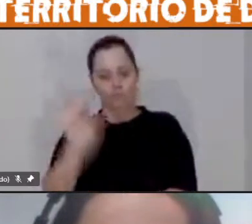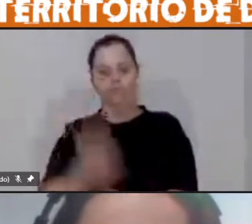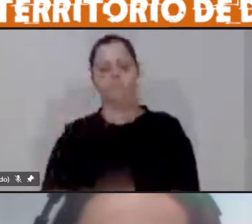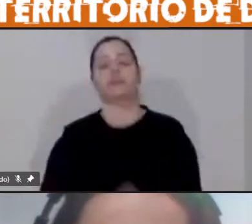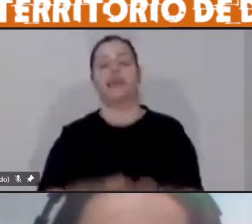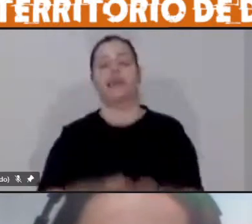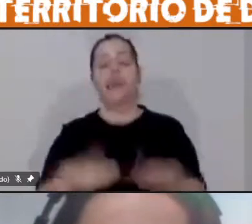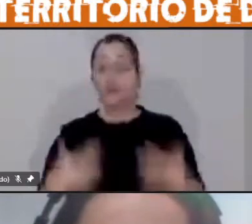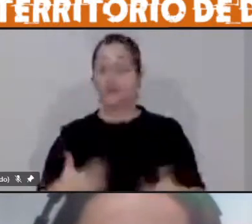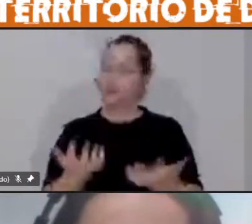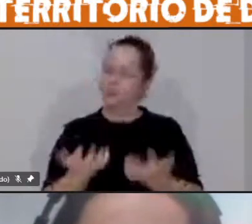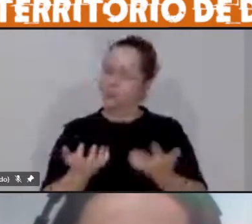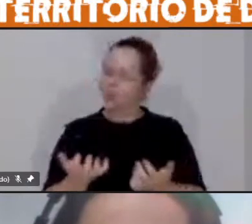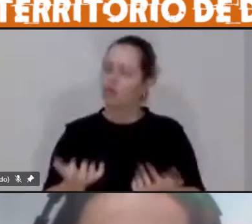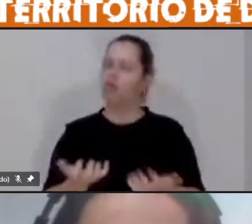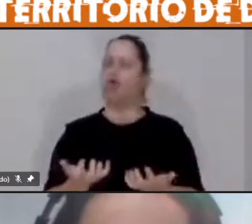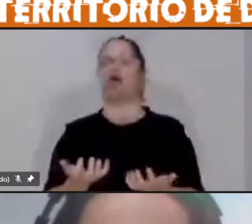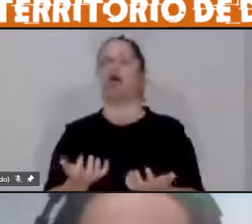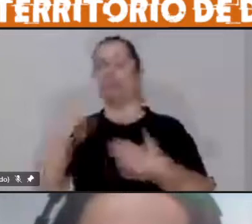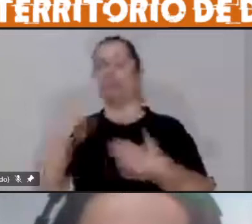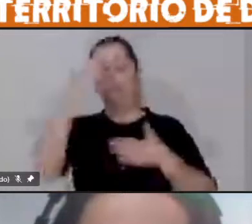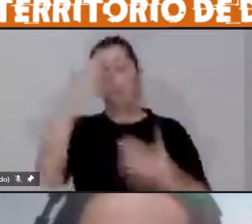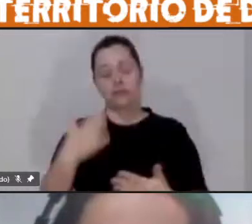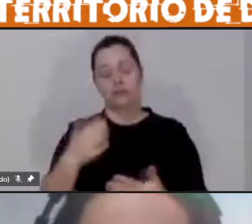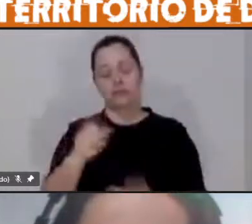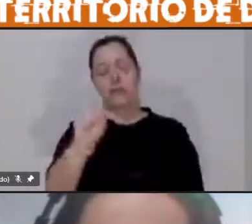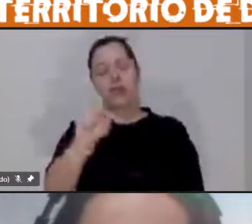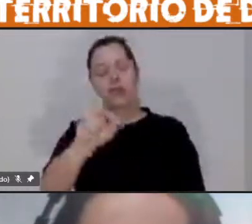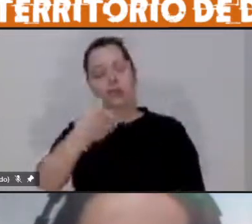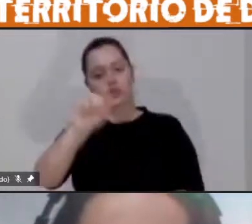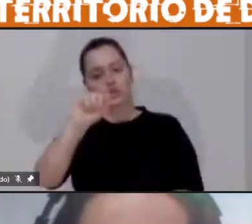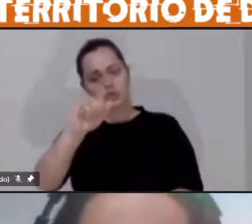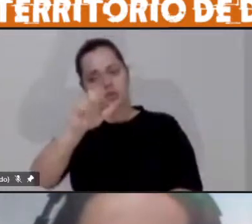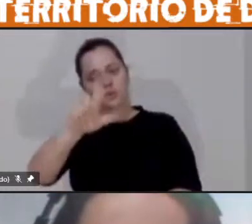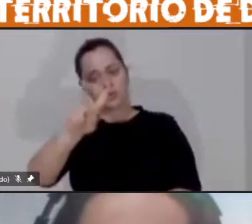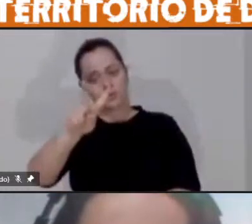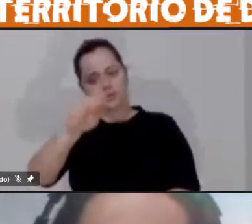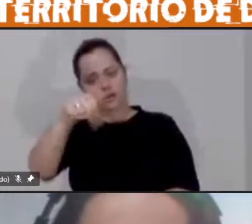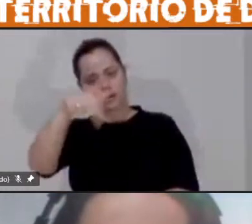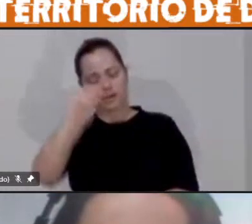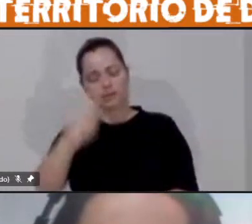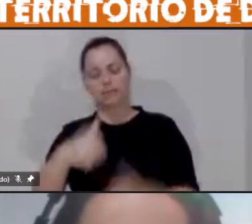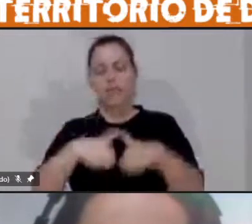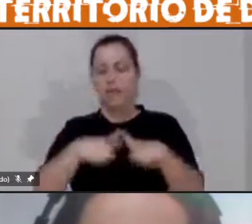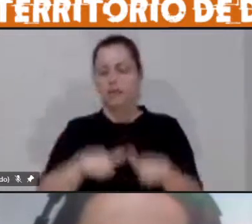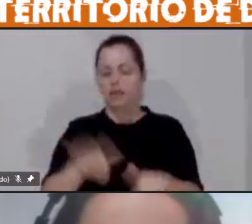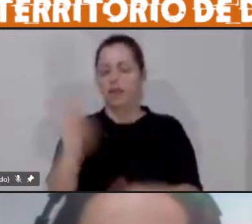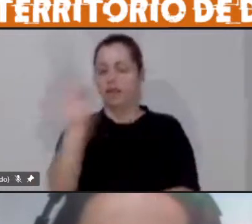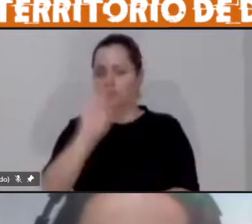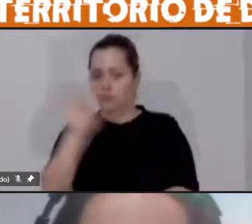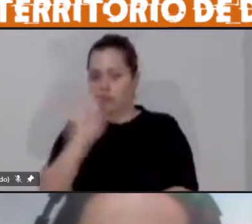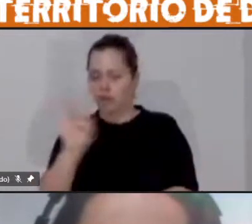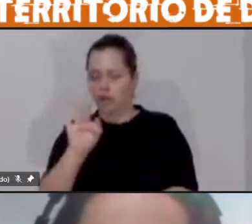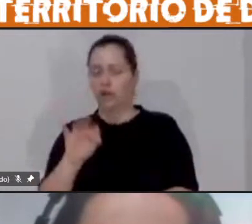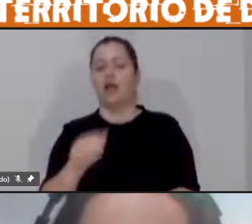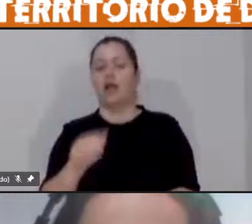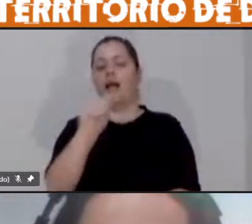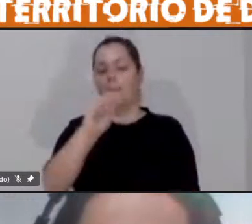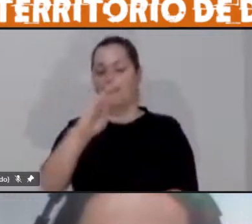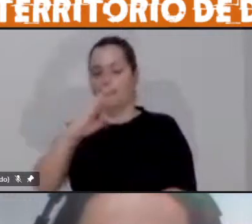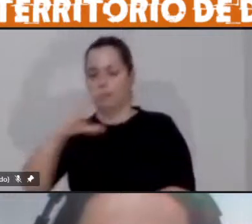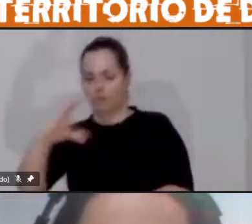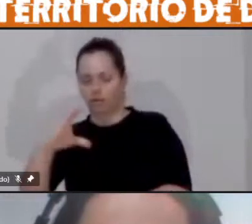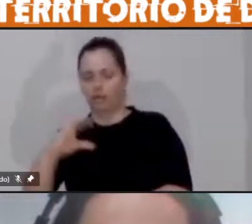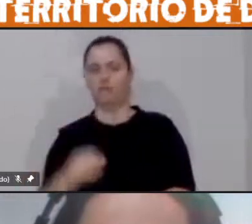já, quero agradecer. A professora Silvana, ela é associada da Universidade Federal do ABC, atua nos cursos de Engenharia Ambiental e